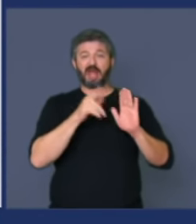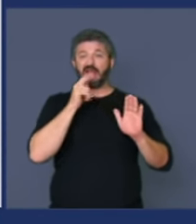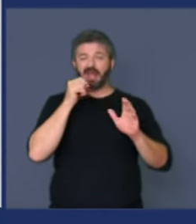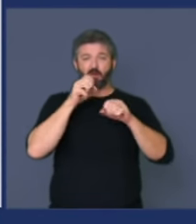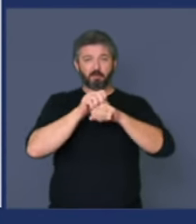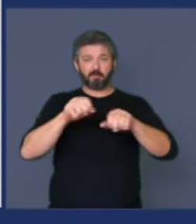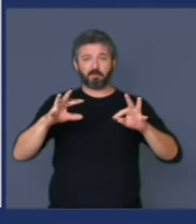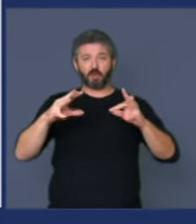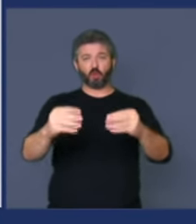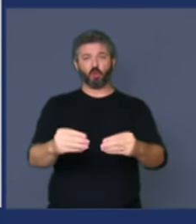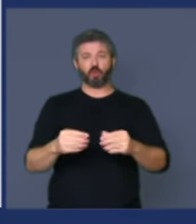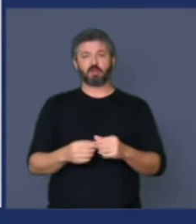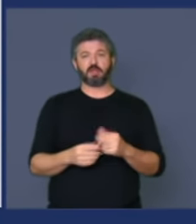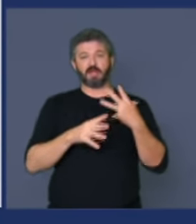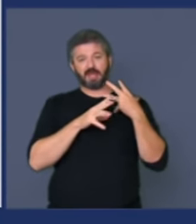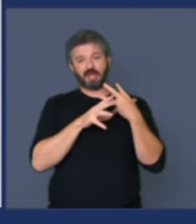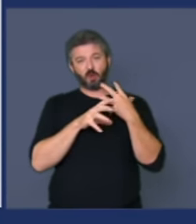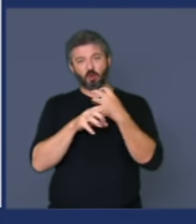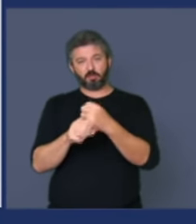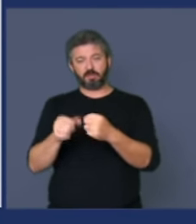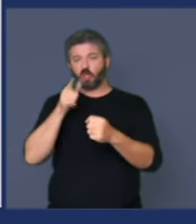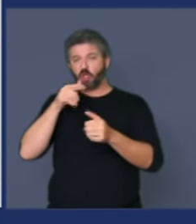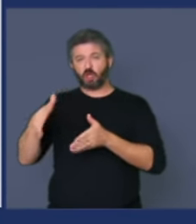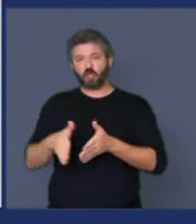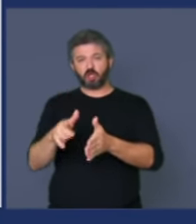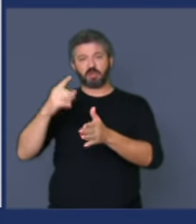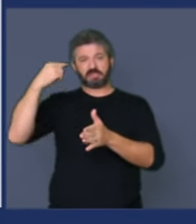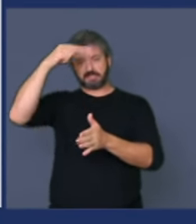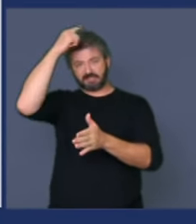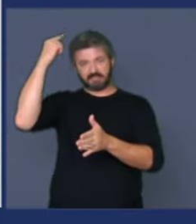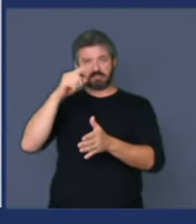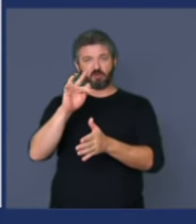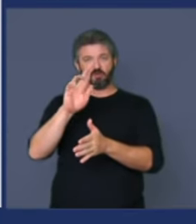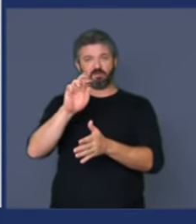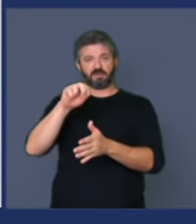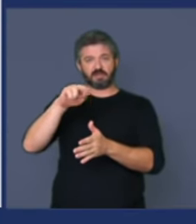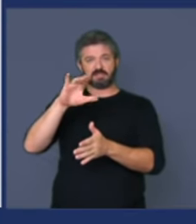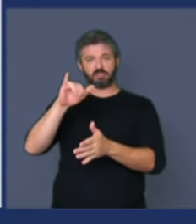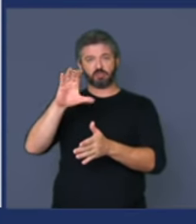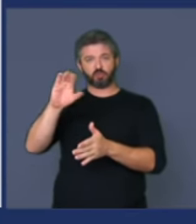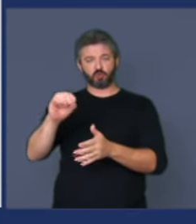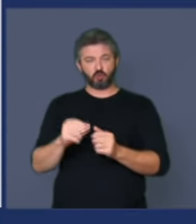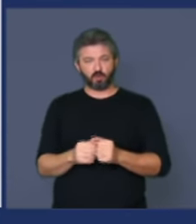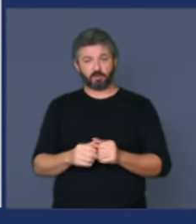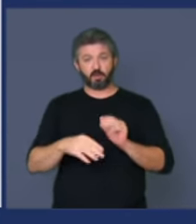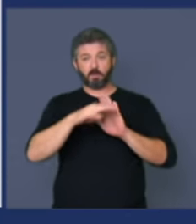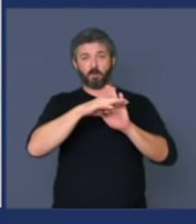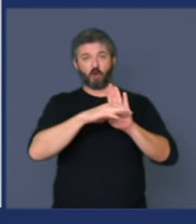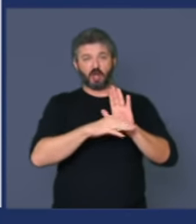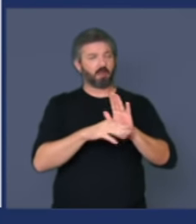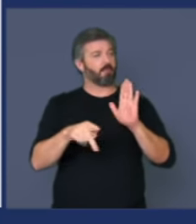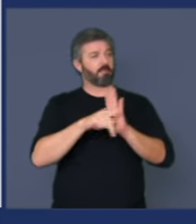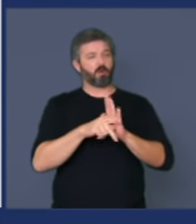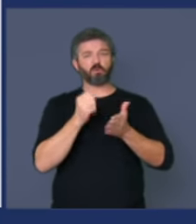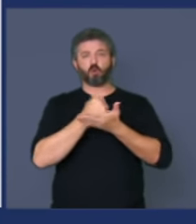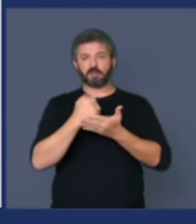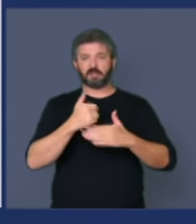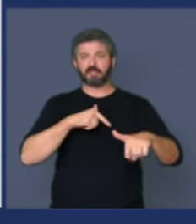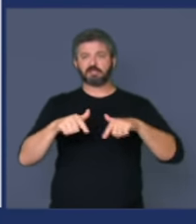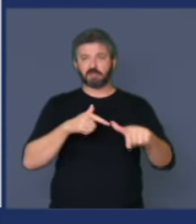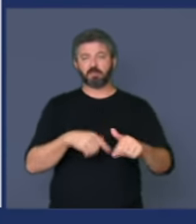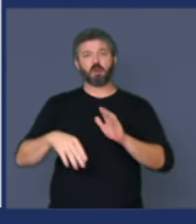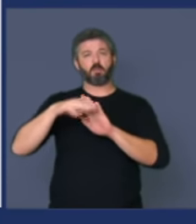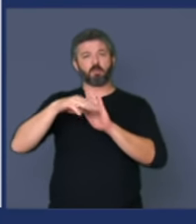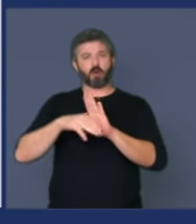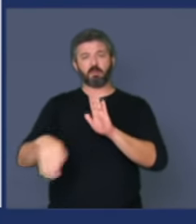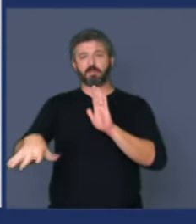com o programa de revitalização do São Francisco com os programas de geração de emprego e renda com os programas